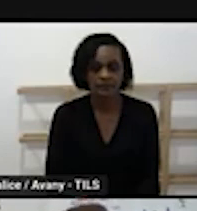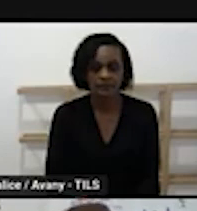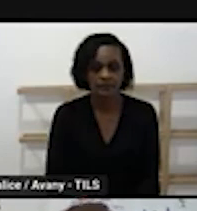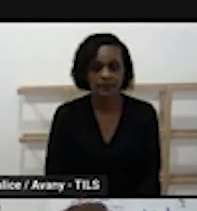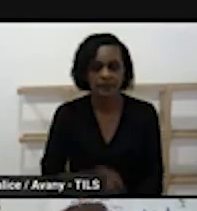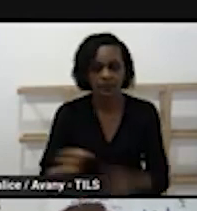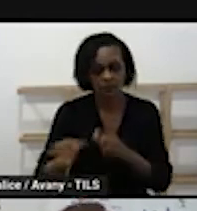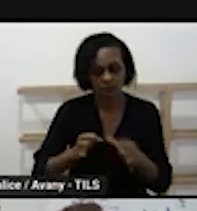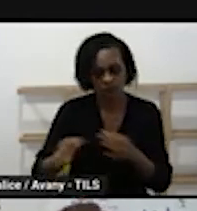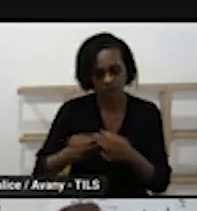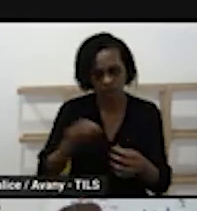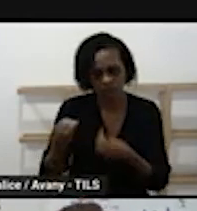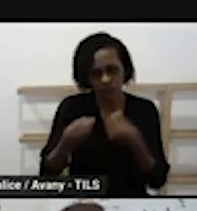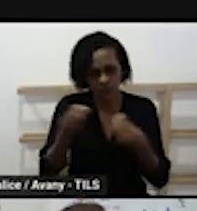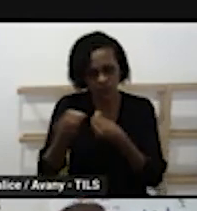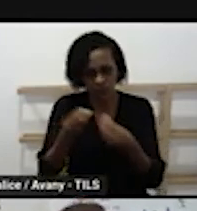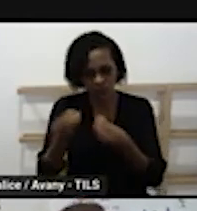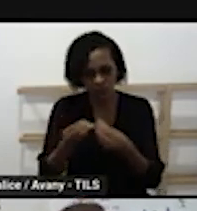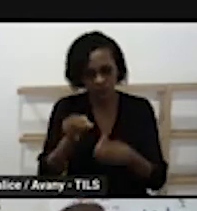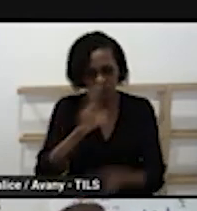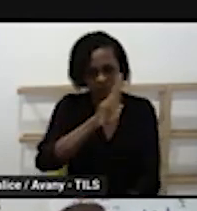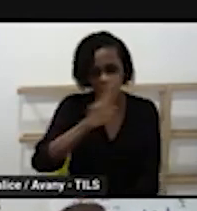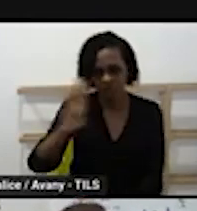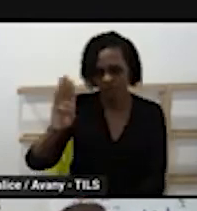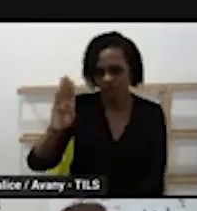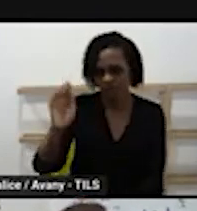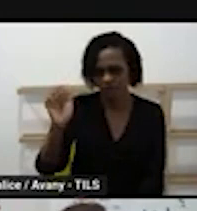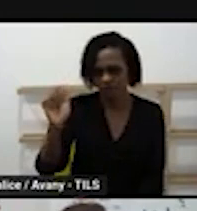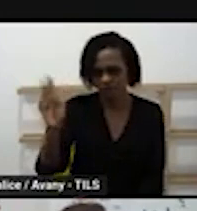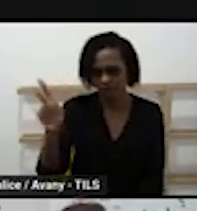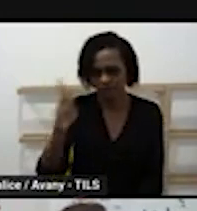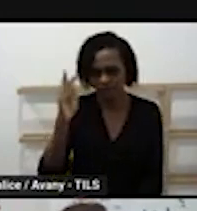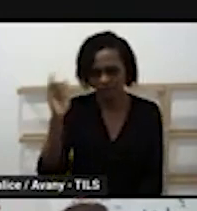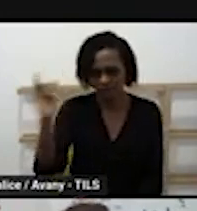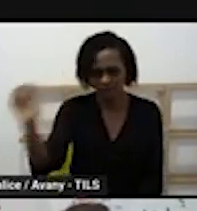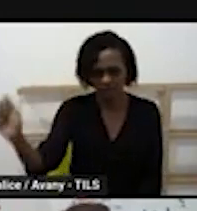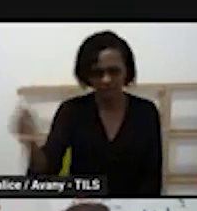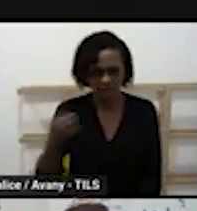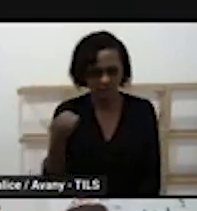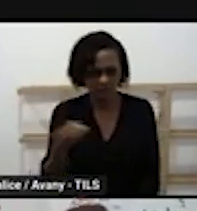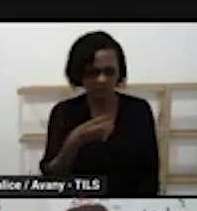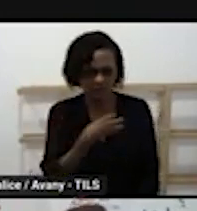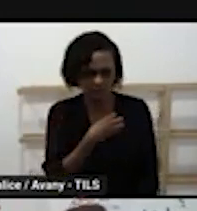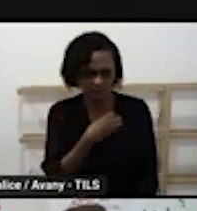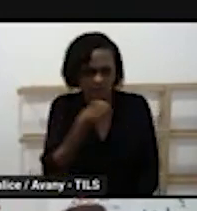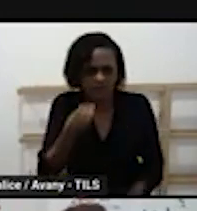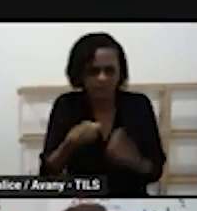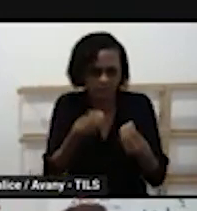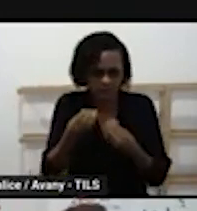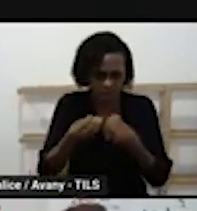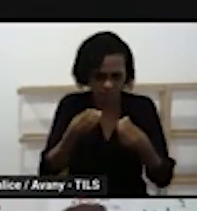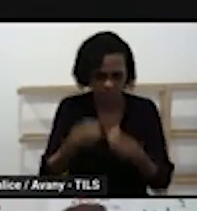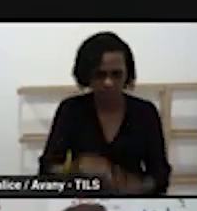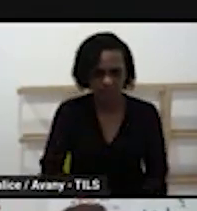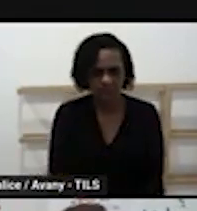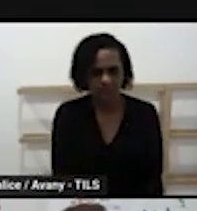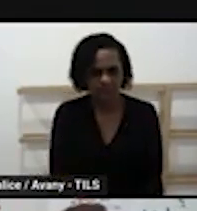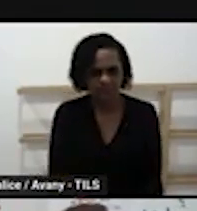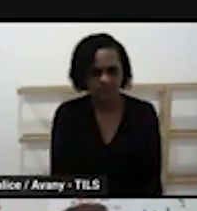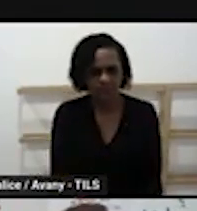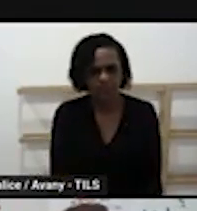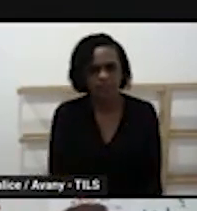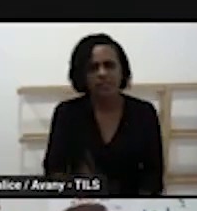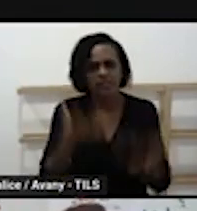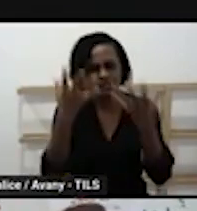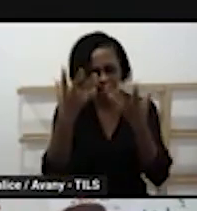logo logo vai estar nosso referencial curricular também de educação infantil que precisa ser já foi aprovado pelo conselho